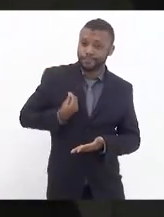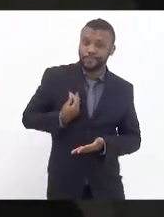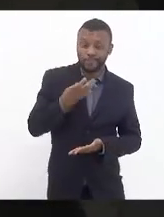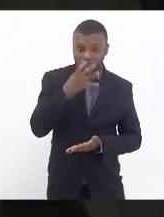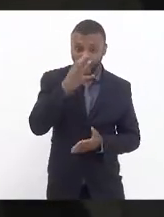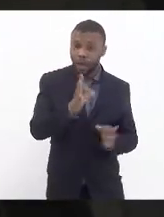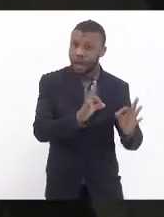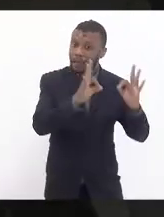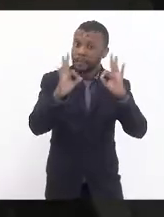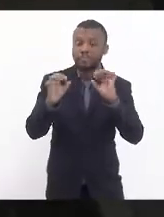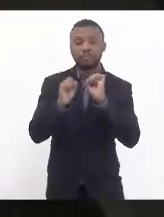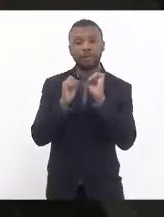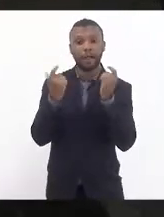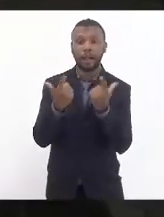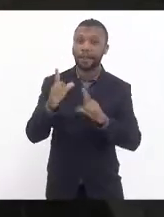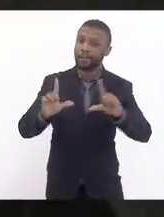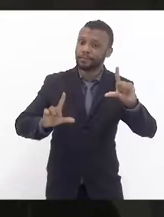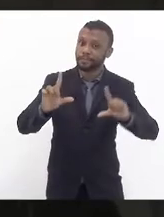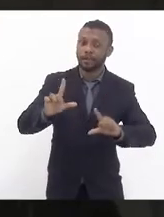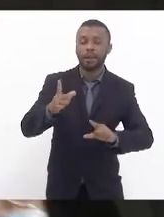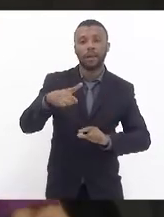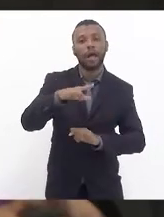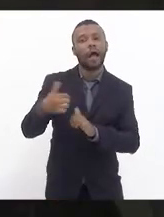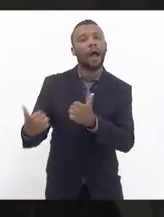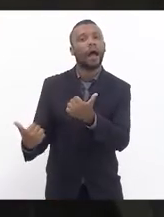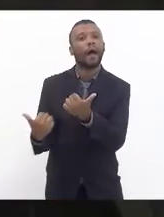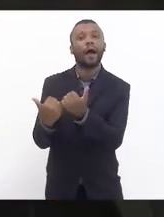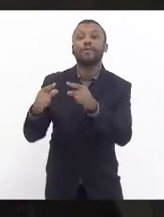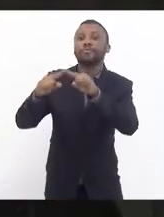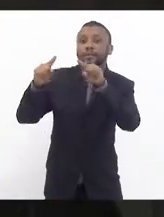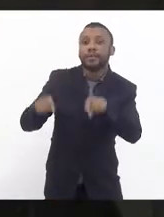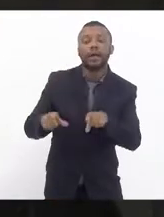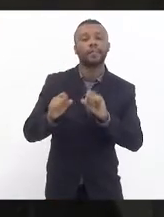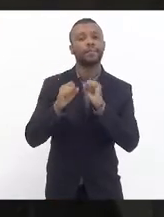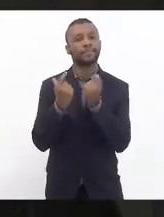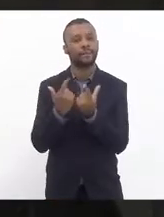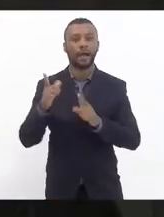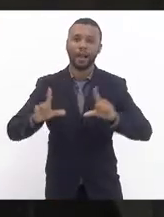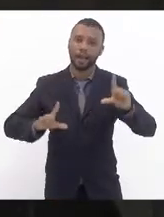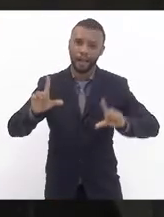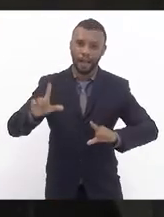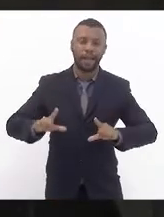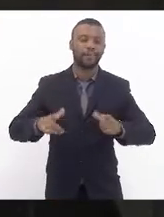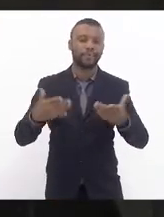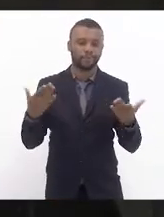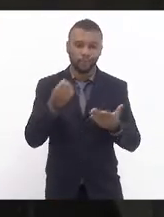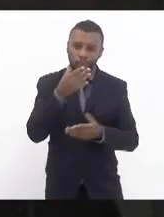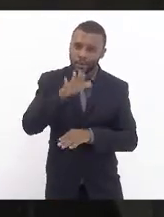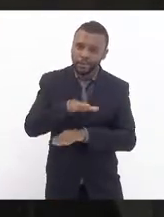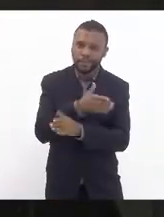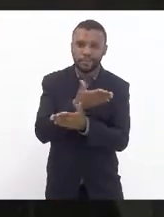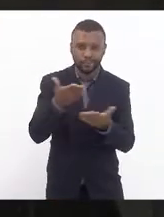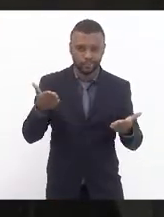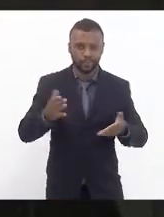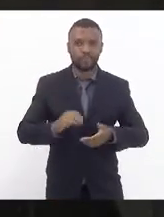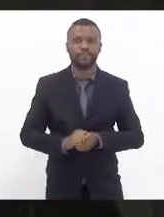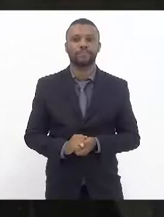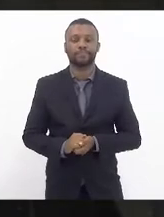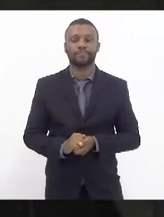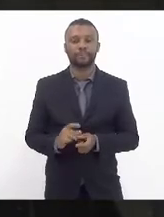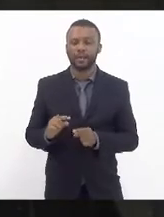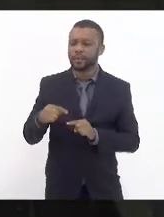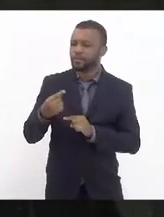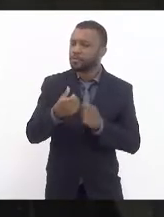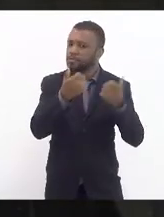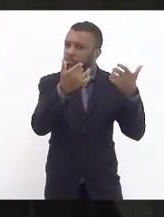Alerje, a toda a assessoria da TV Alerje, tem mais assessores daqui presentes. Depois eu vou adentrar